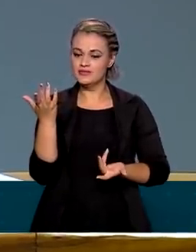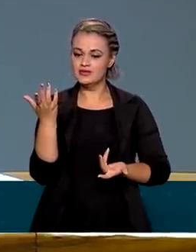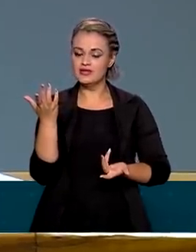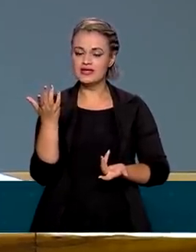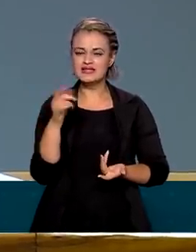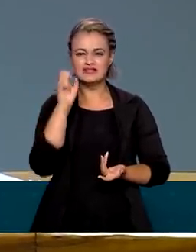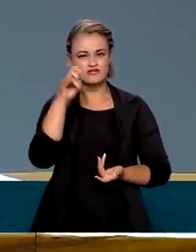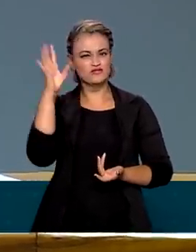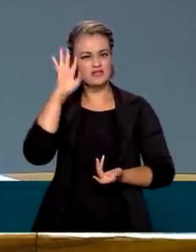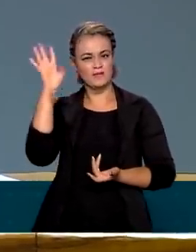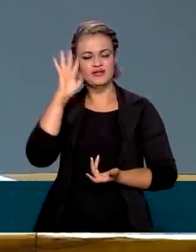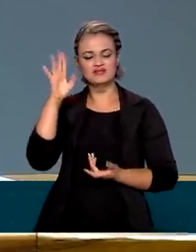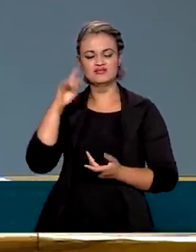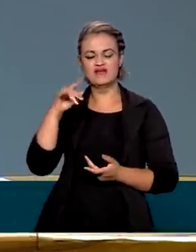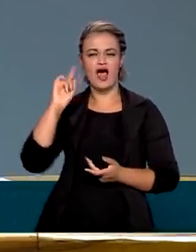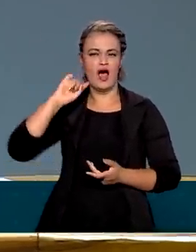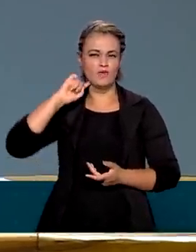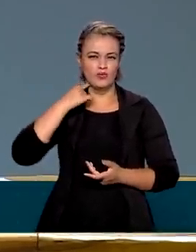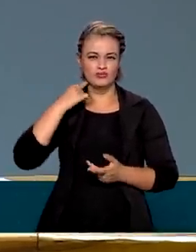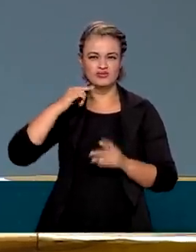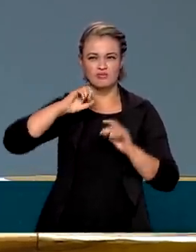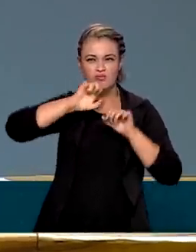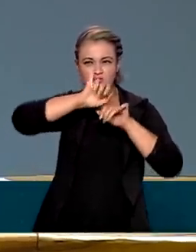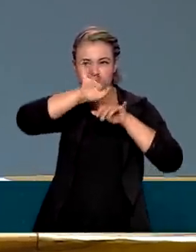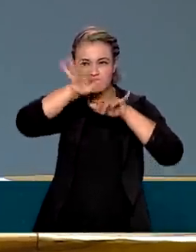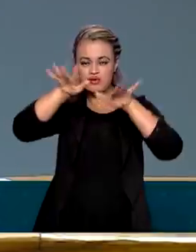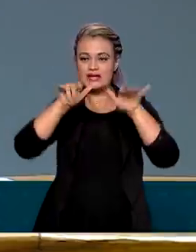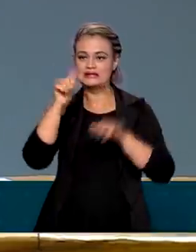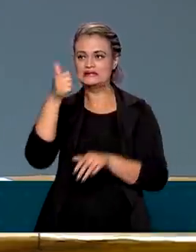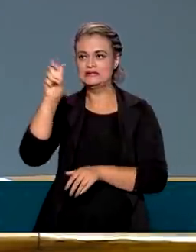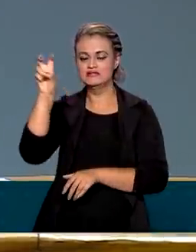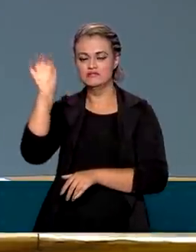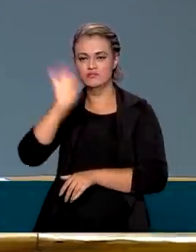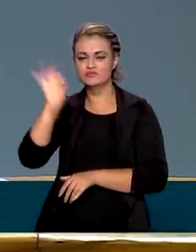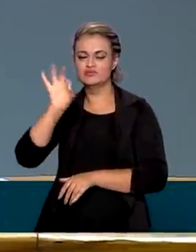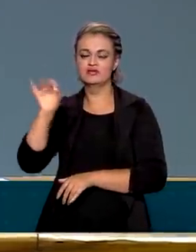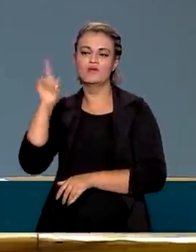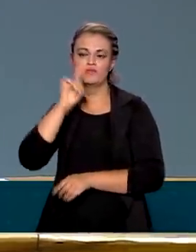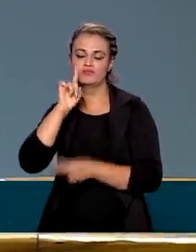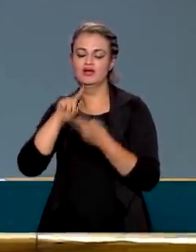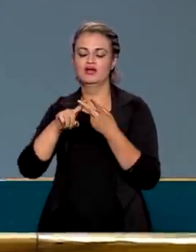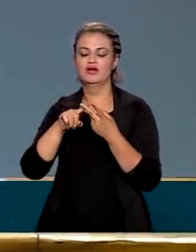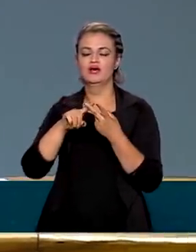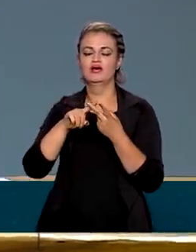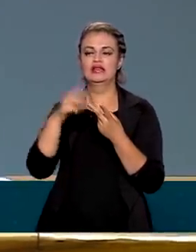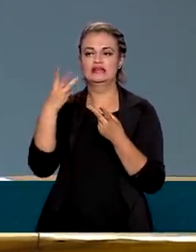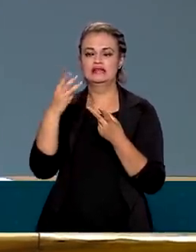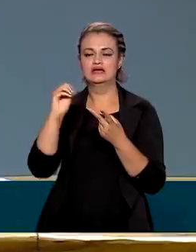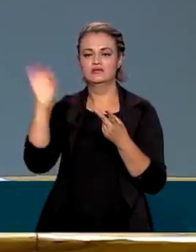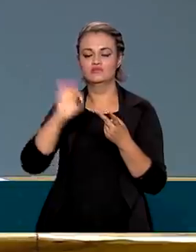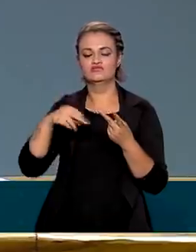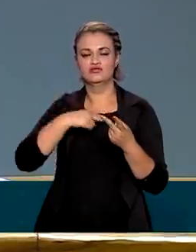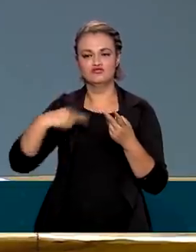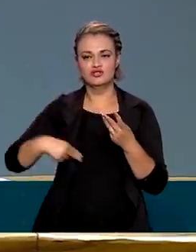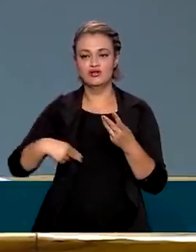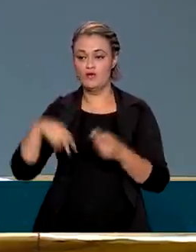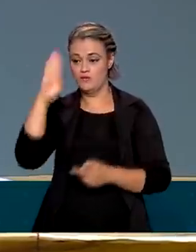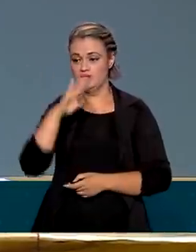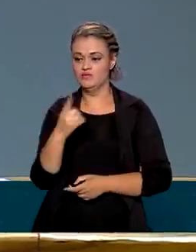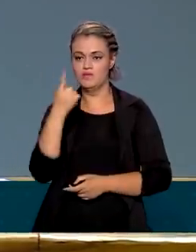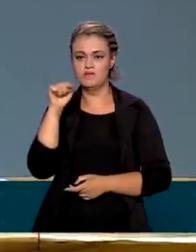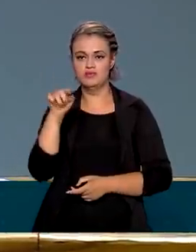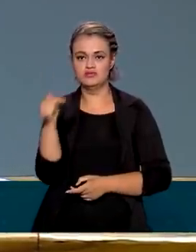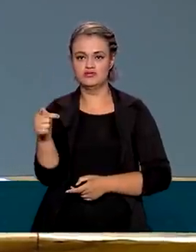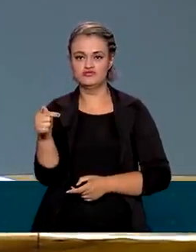se você pegar a poluição mundial, hoje 15% dos Estados Unidos, 15% da Europa, 30% da China e o Brasil 1,7%.